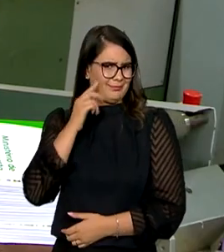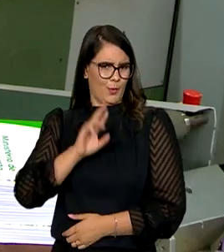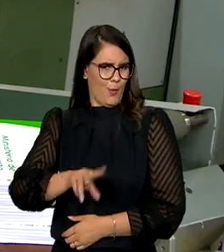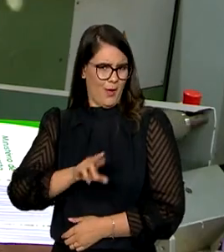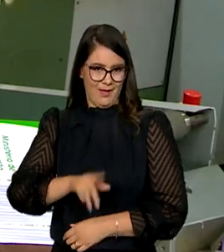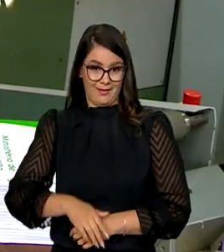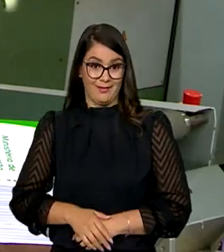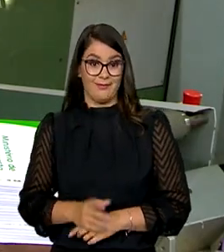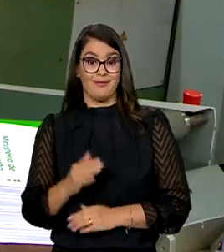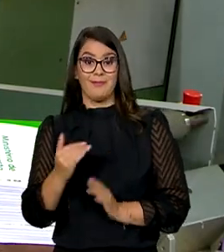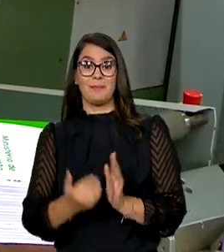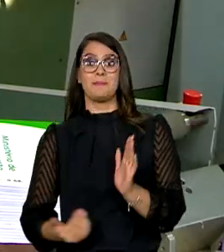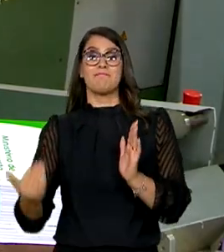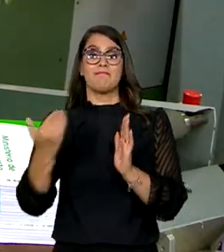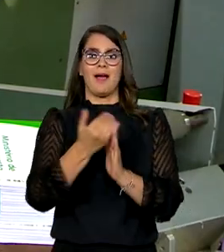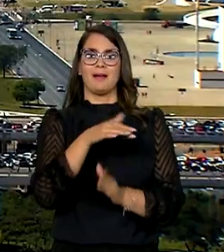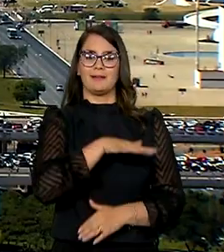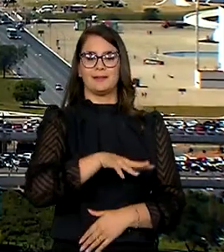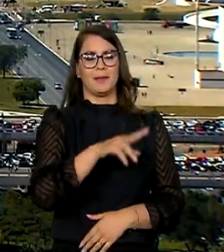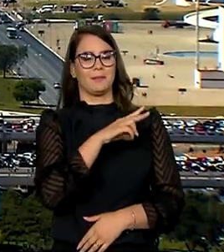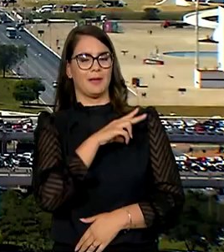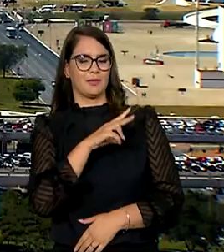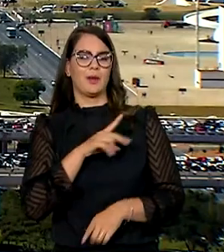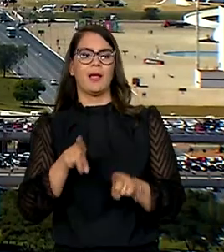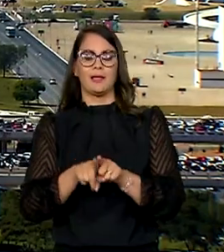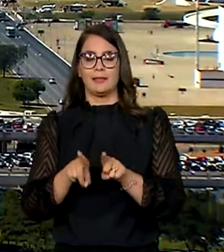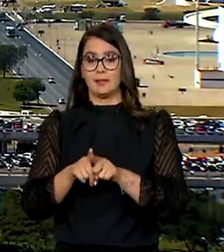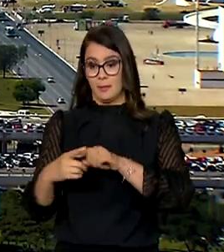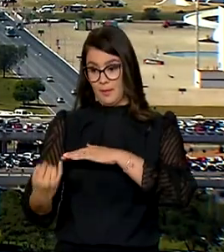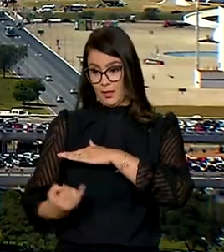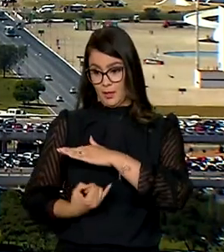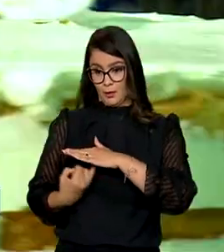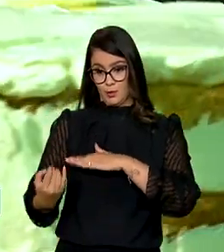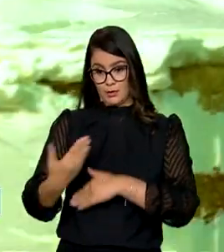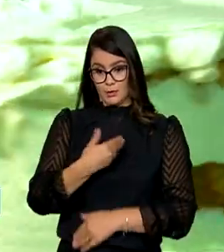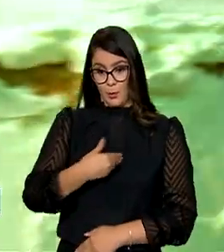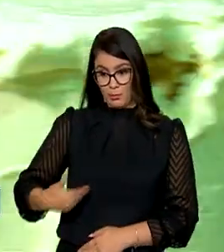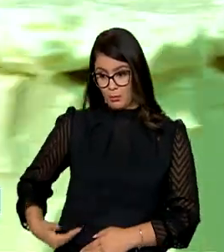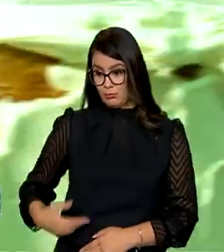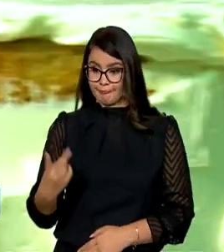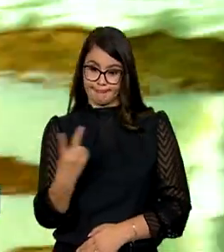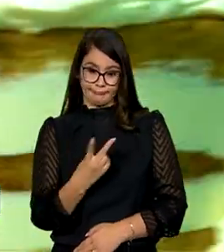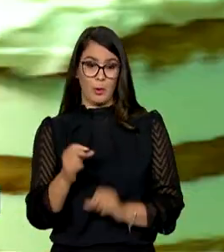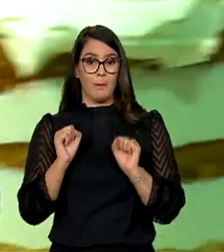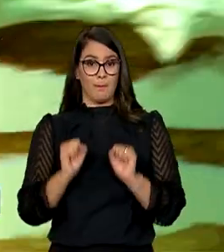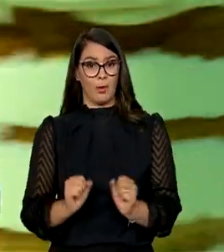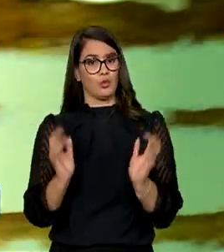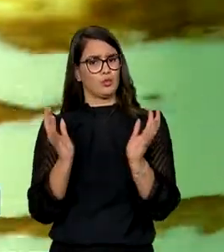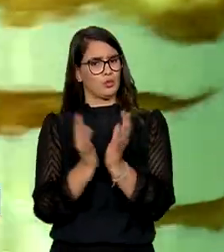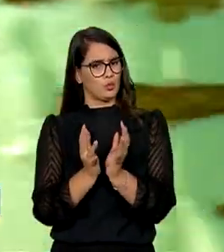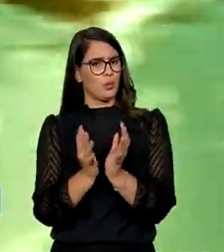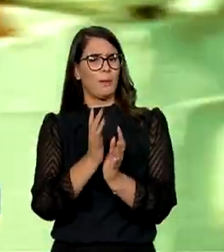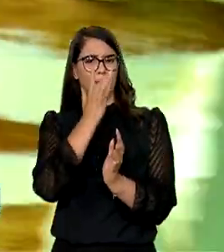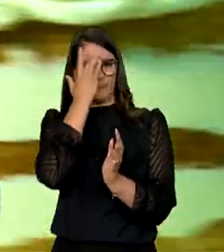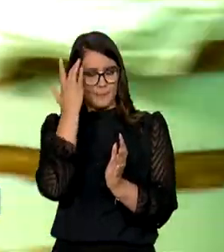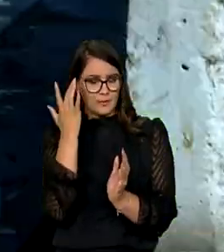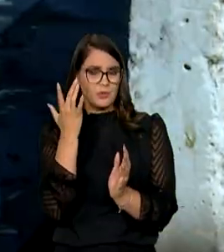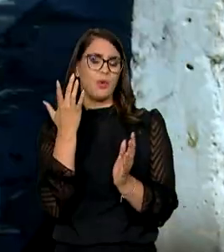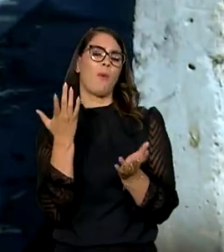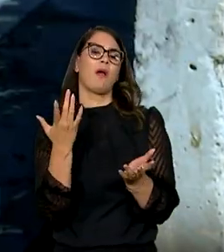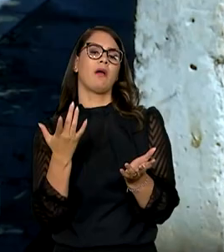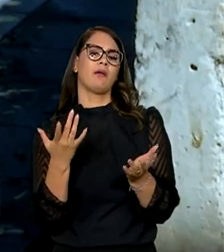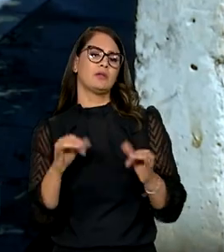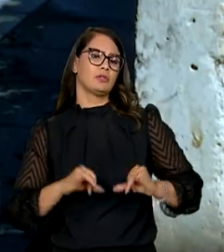Esse tema vai além. Tanto no setor privado como nas instituições públicas, podem levar grupos de atingidos por condutas